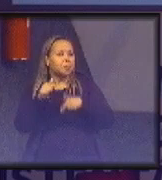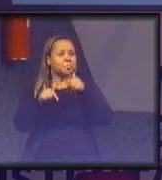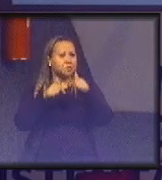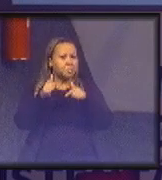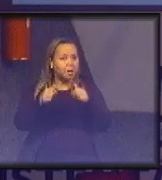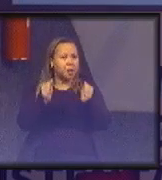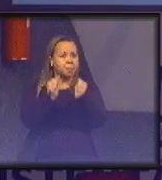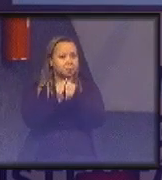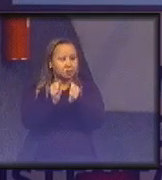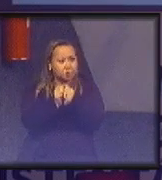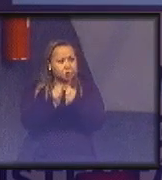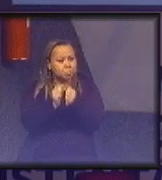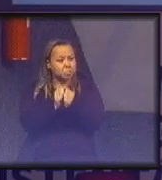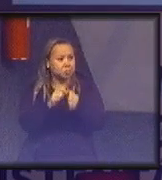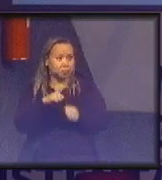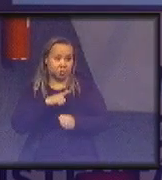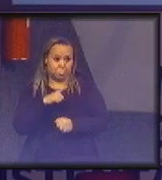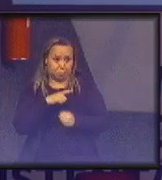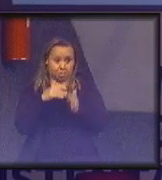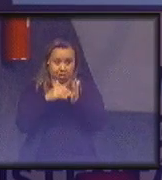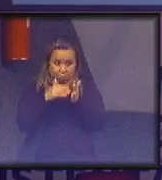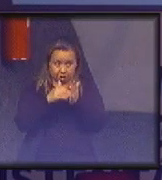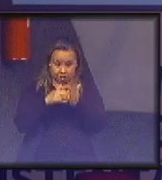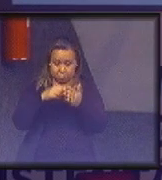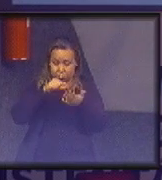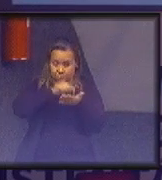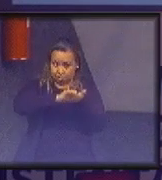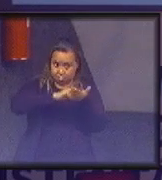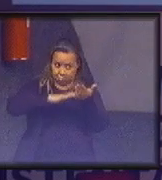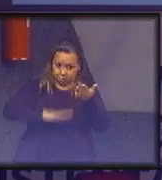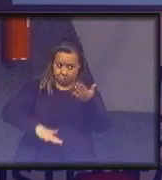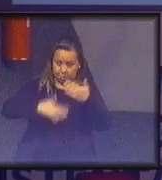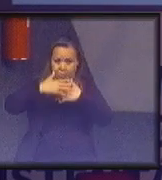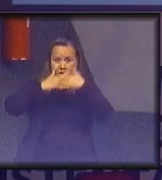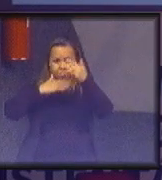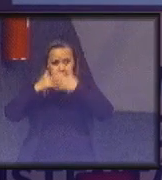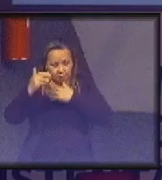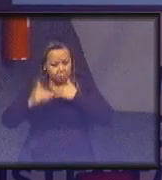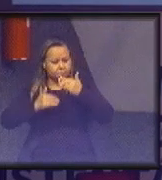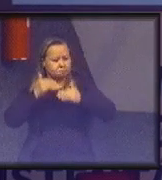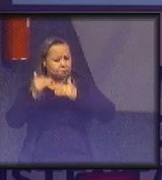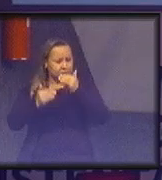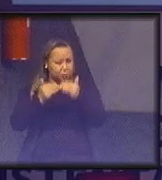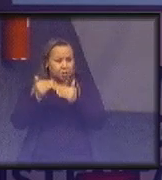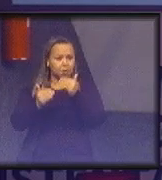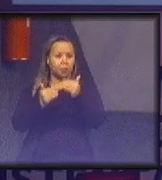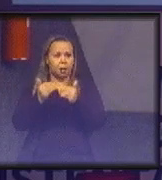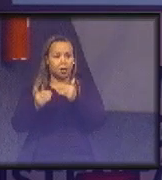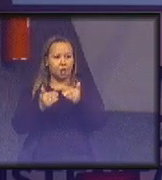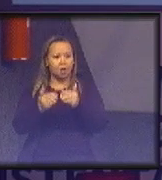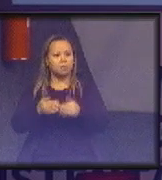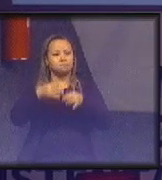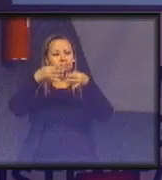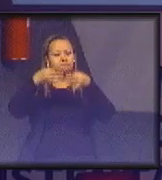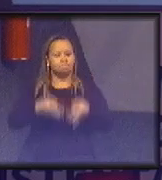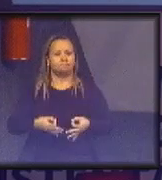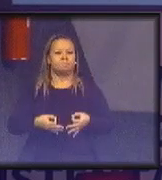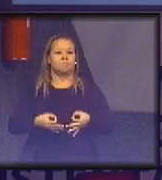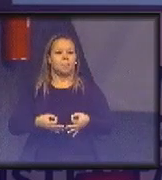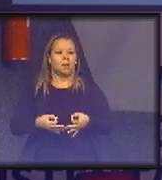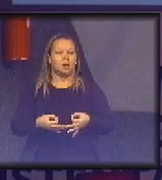conjunta desde que suas atividades obviamente estejam sendo desempenhadas da forma adequada.